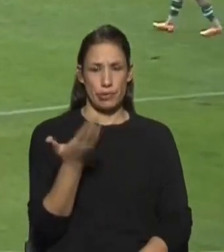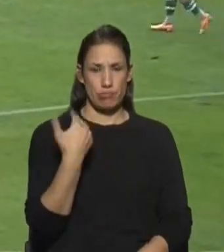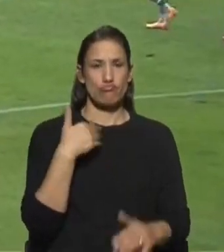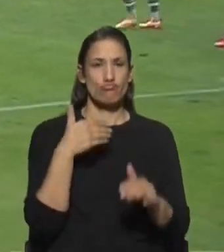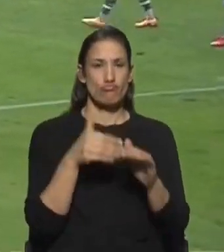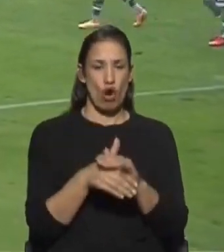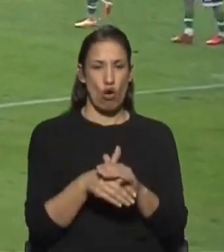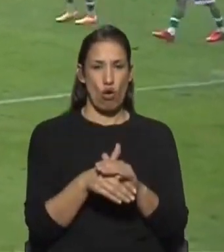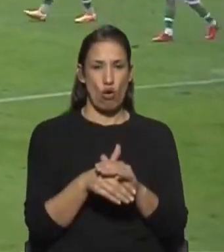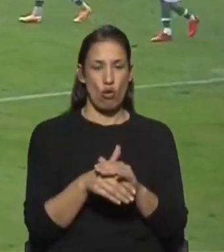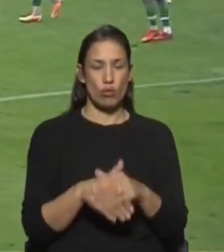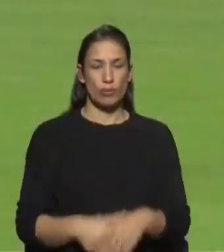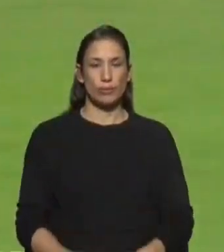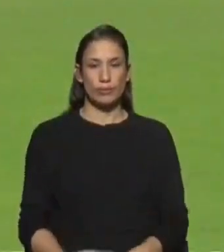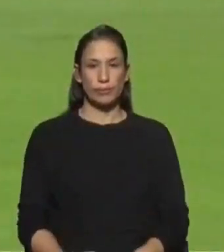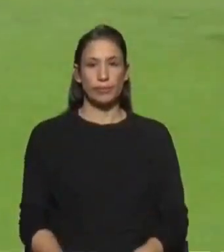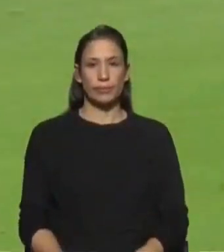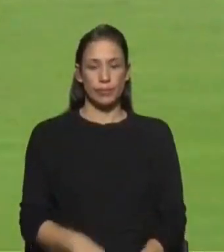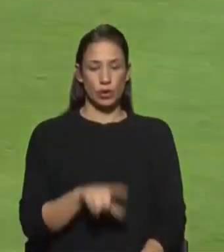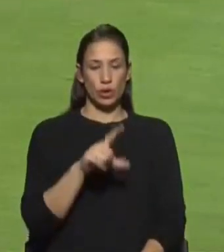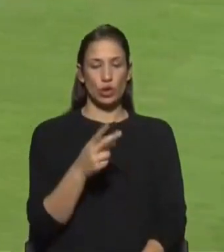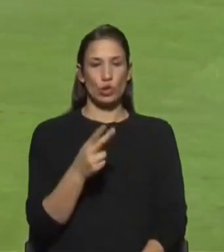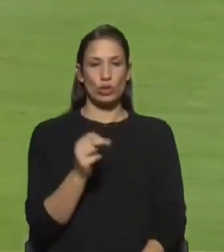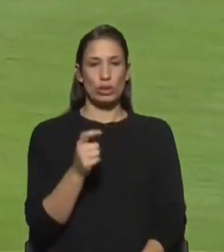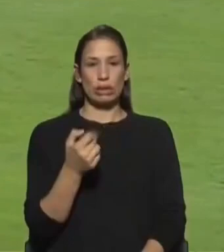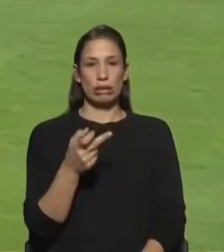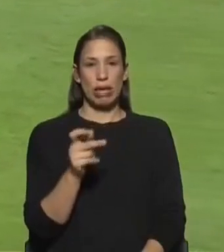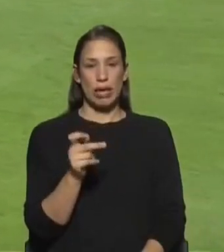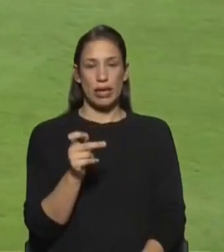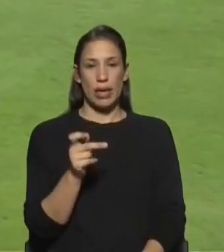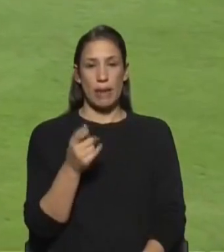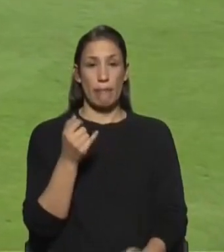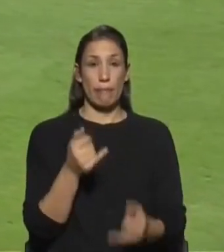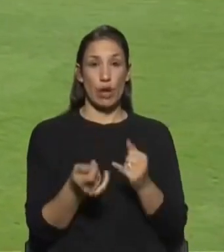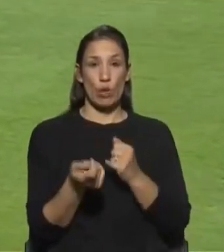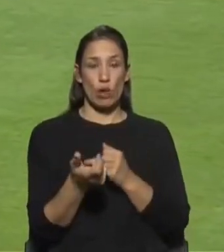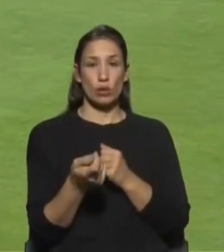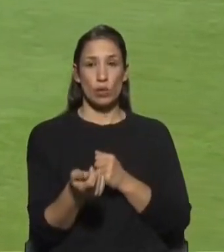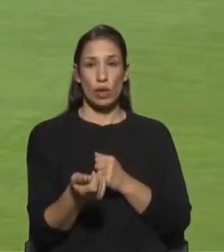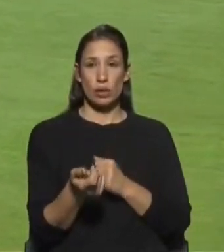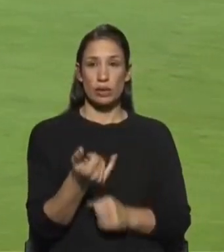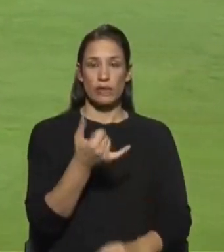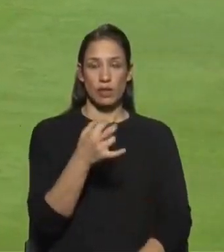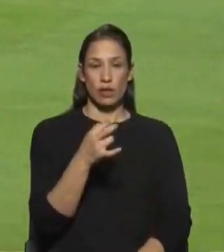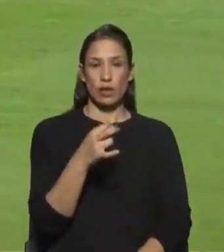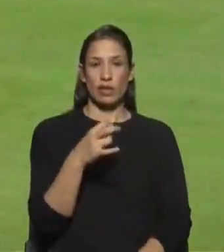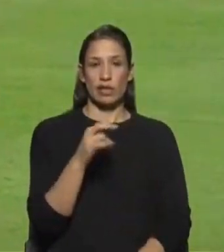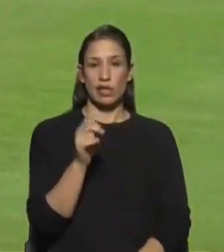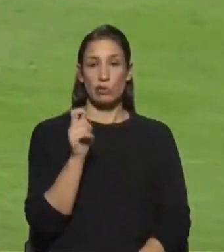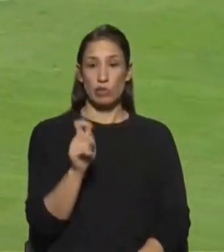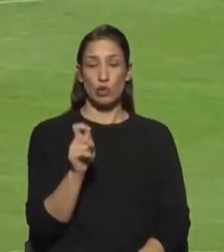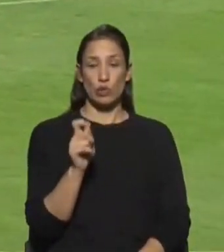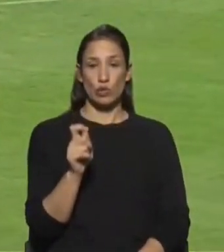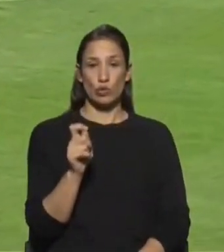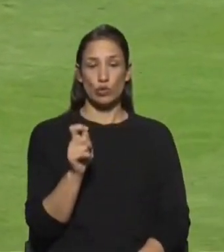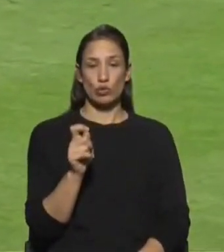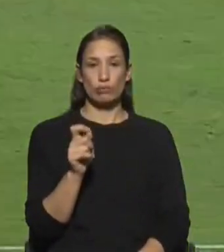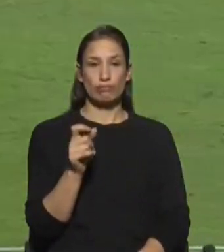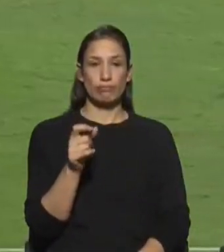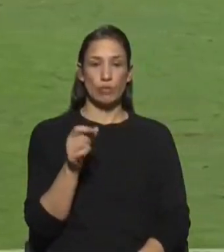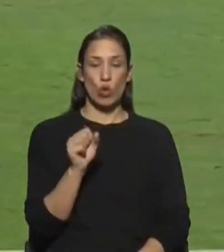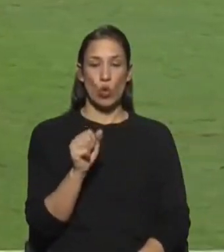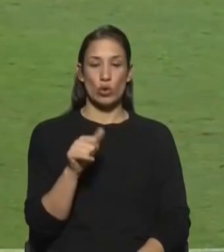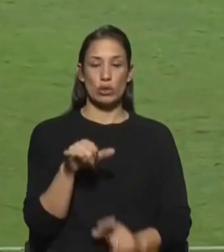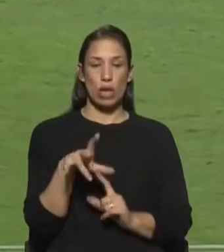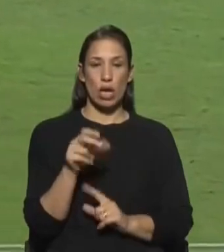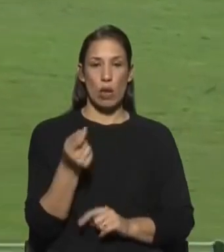golo do encontro. O Lusitânia deu o primeiro sinal aos 21 minutos numa boa jogada que termina com o remate de Gonçalo Cabral. Com